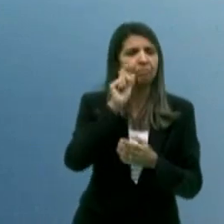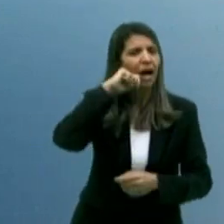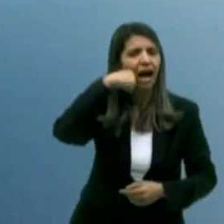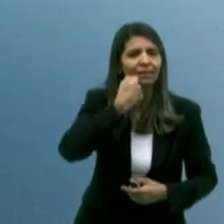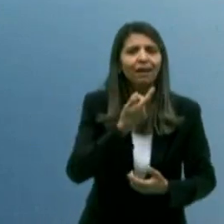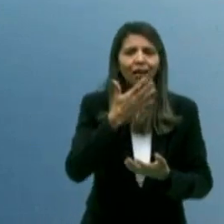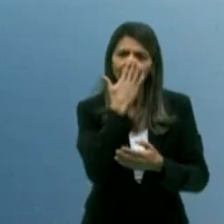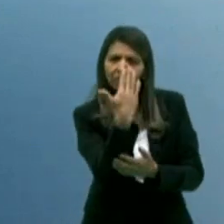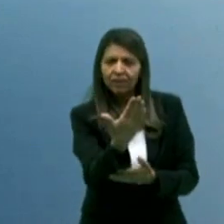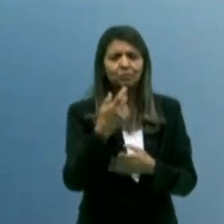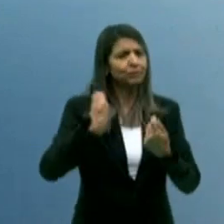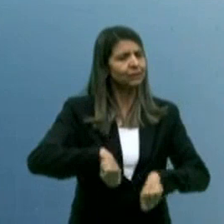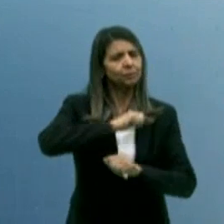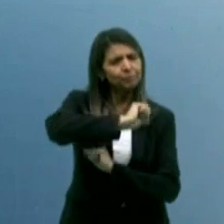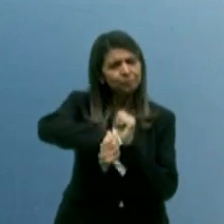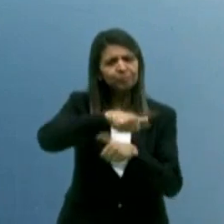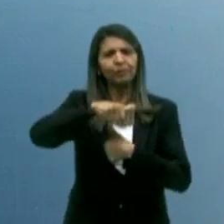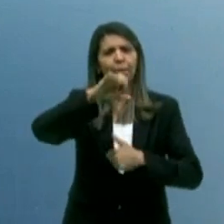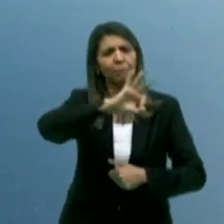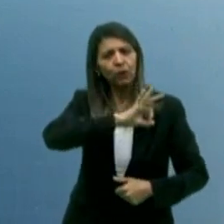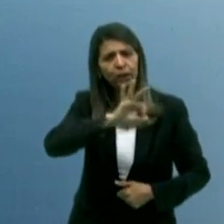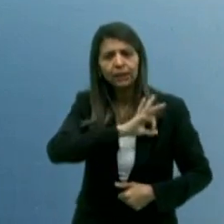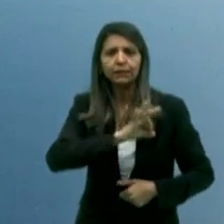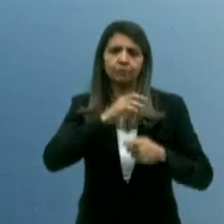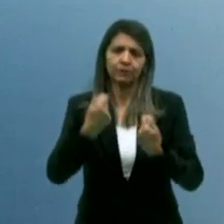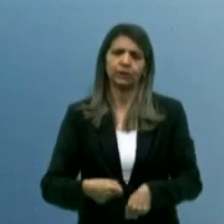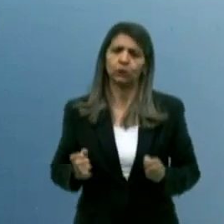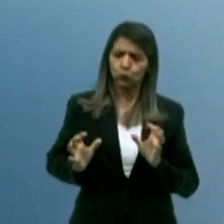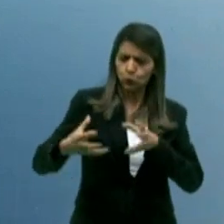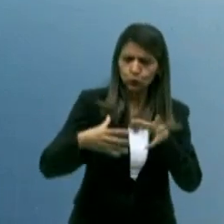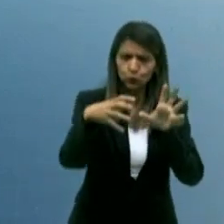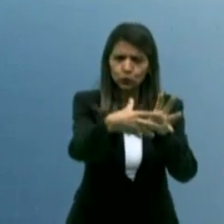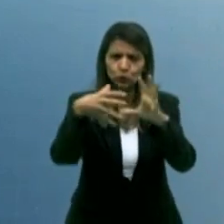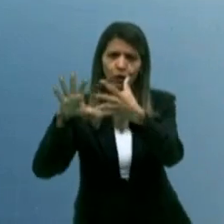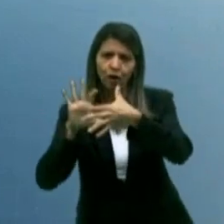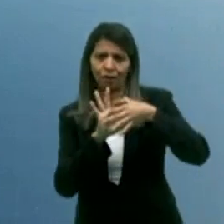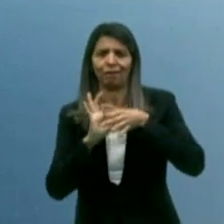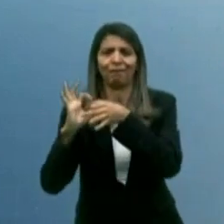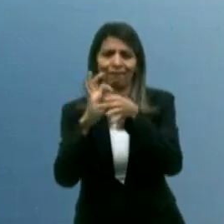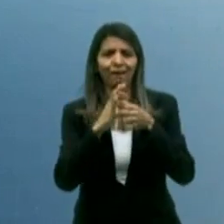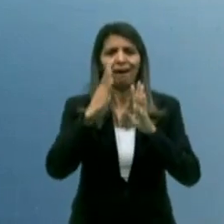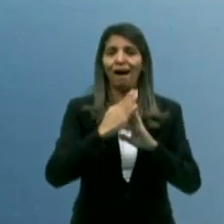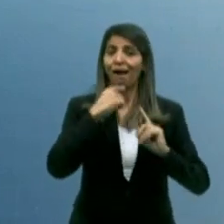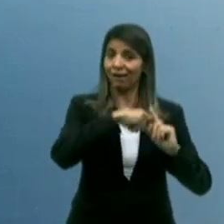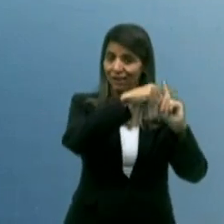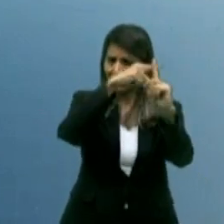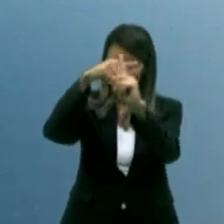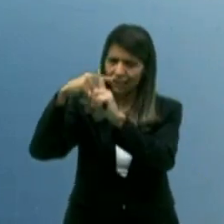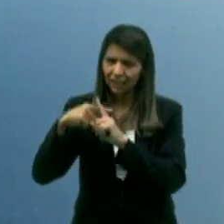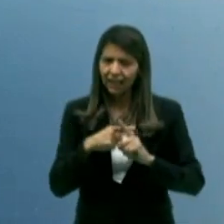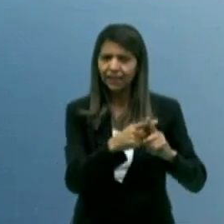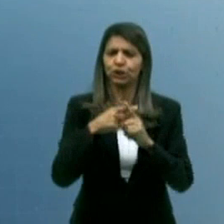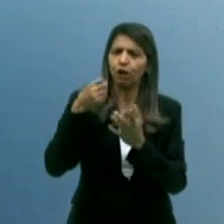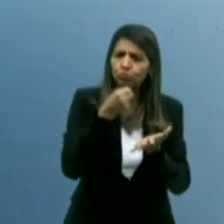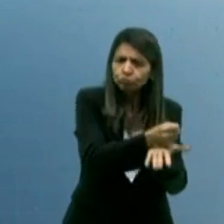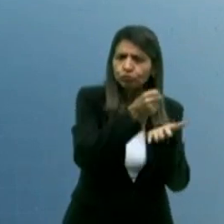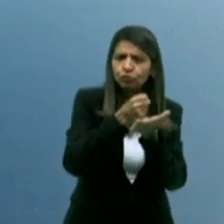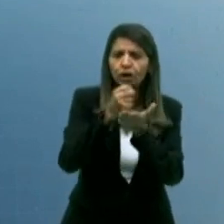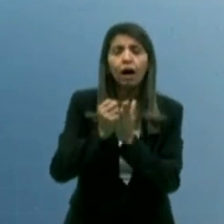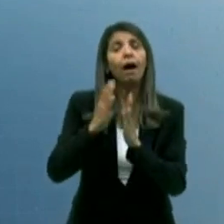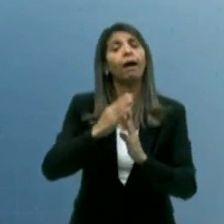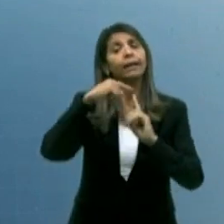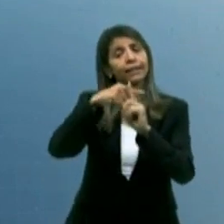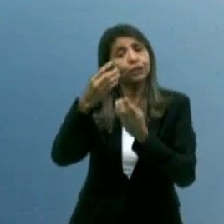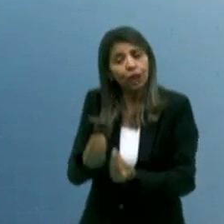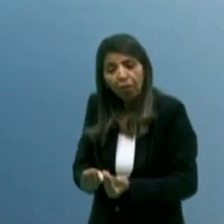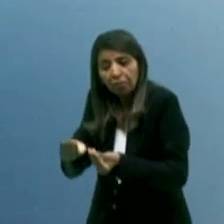com a Polícia Militar, com o Corpo de Bombeiro, com as igrejas. As igrejas estão na ponta. As igrejas dão sopa. Igrejas